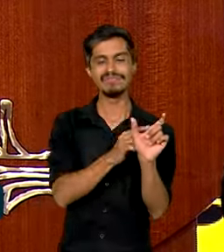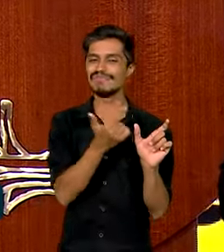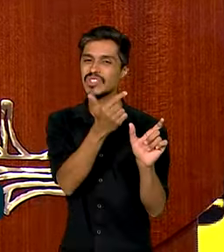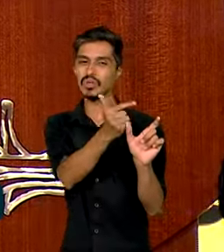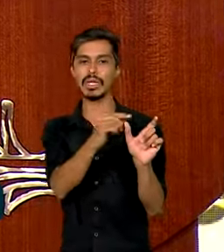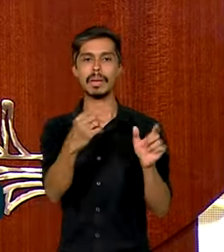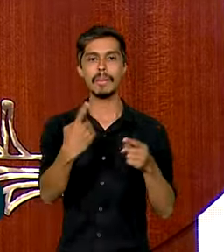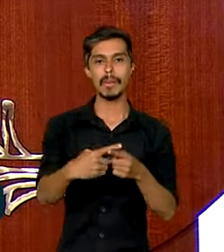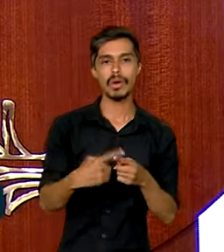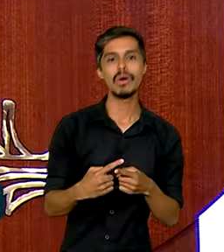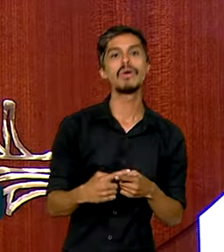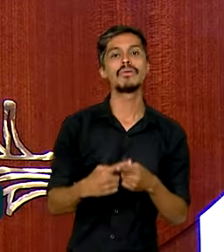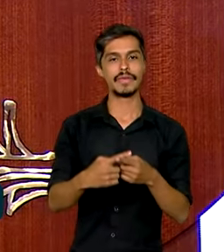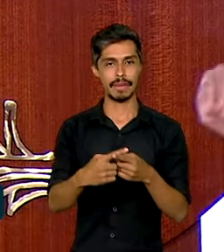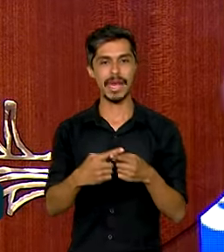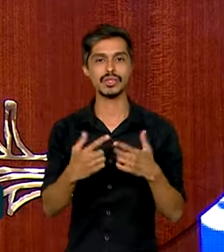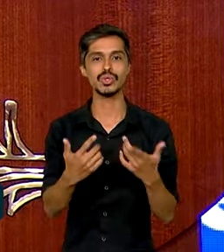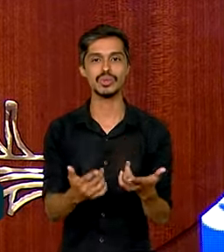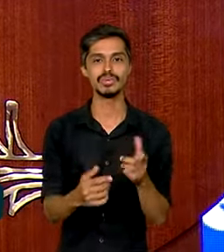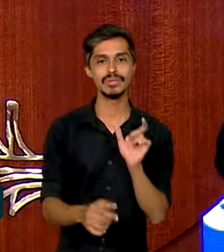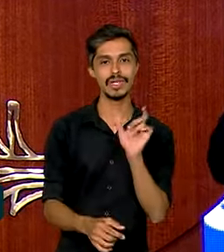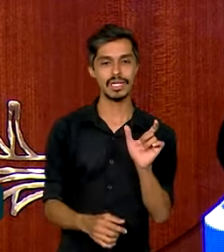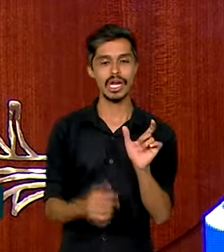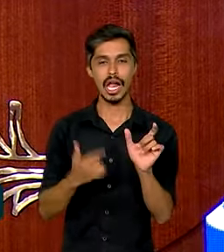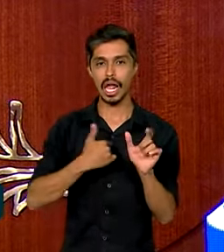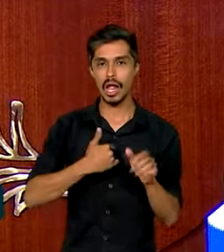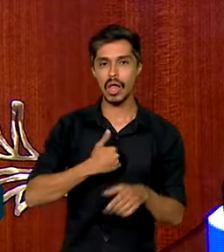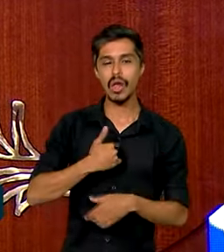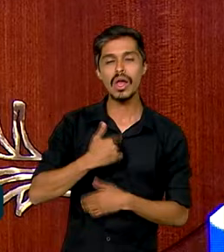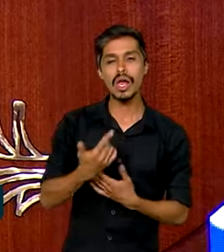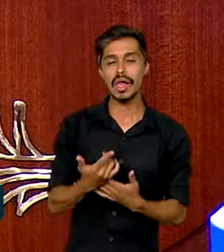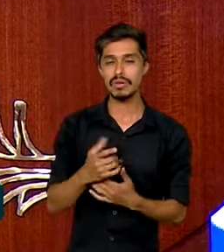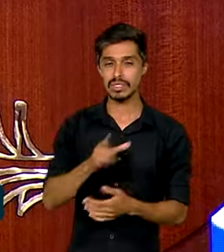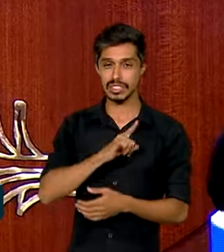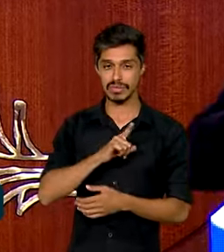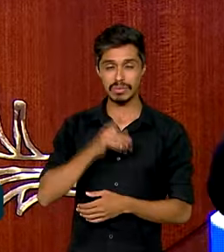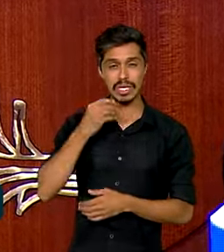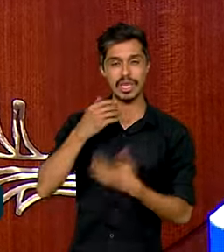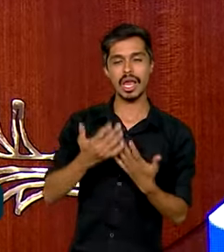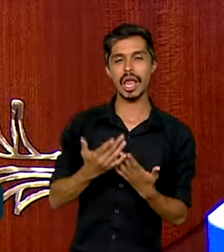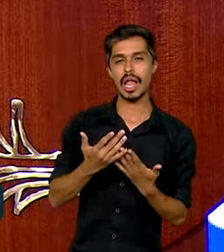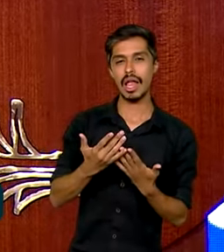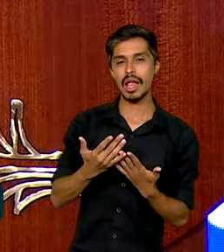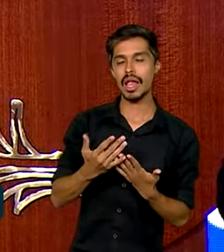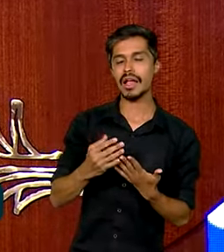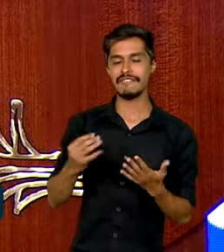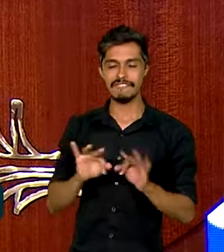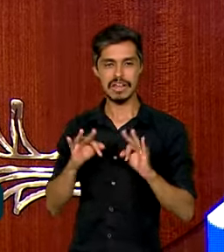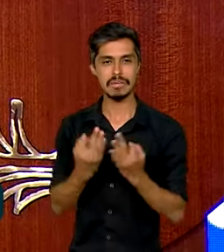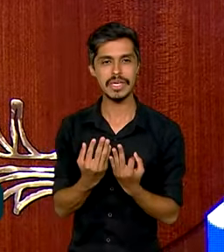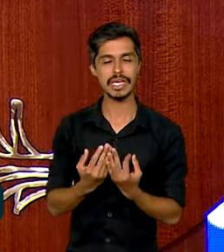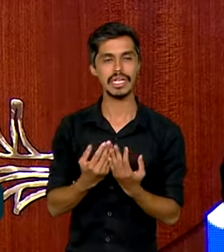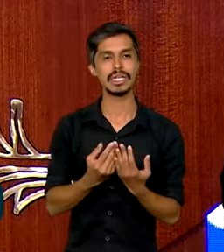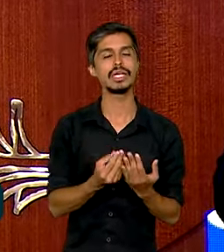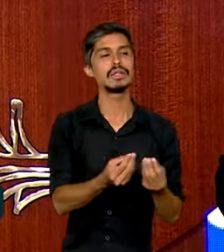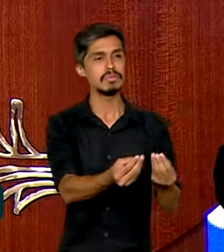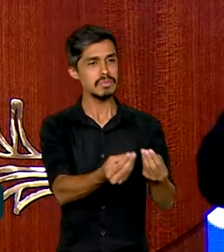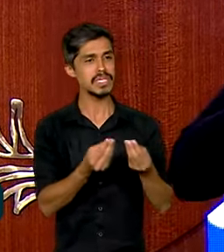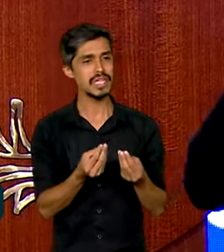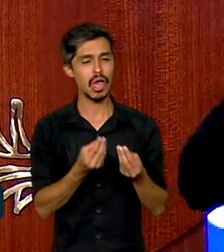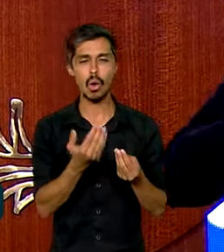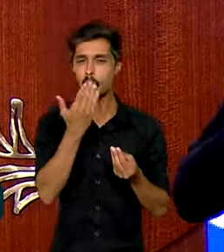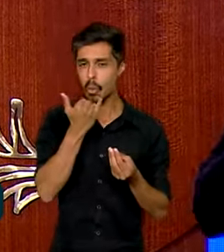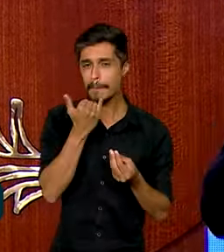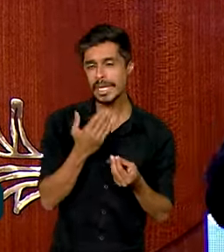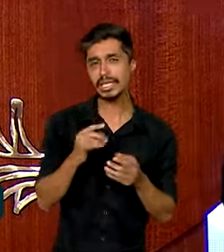famílias. Fui humilhada, né? Eu passei, eu tive nessa família que me foi posta alimento físico,